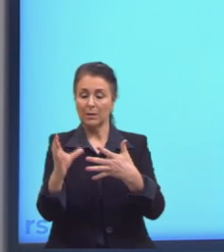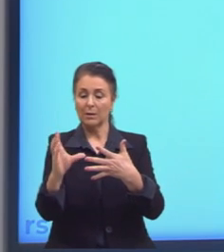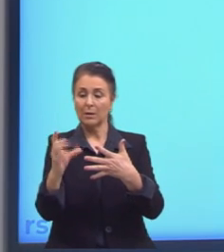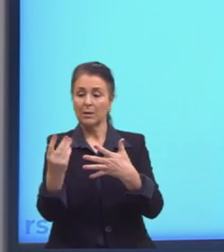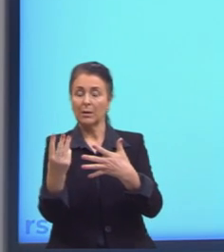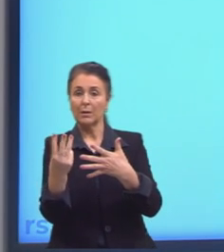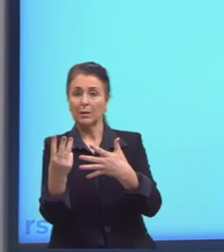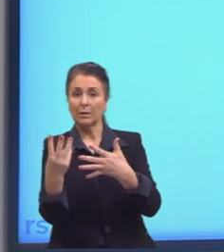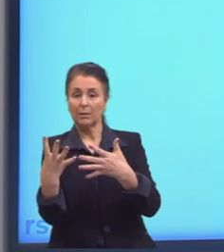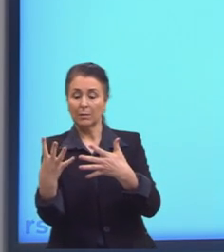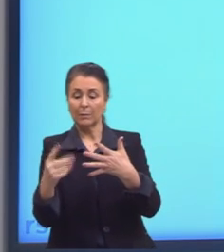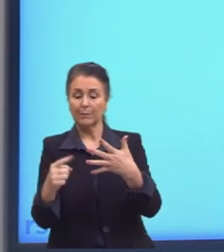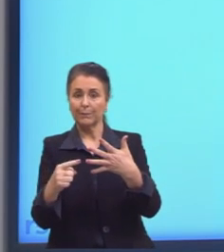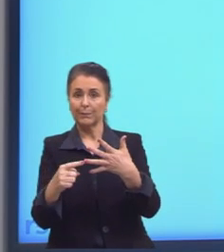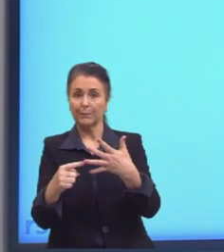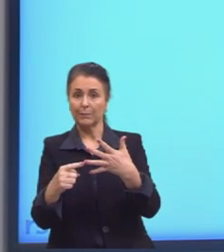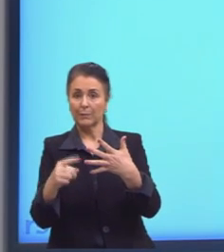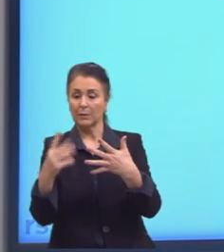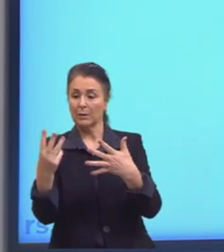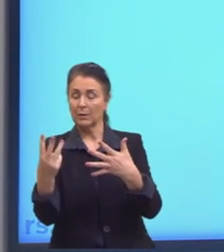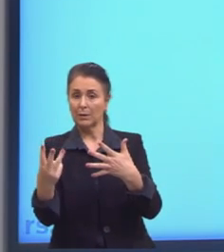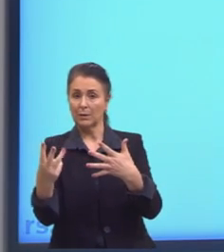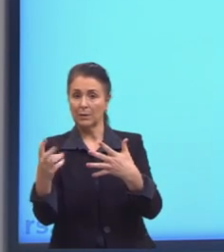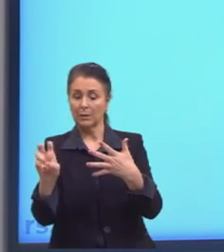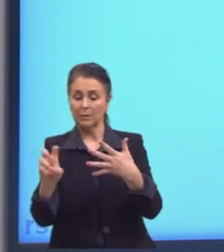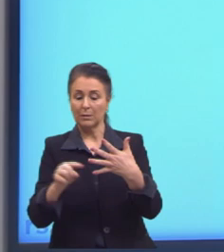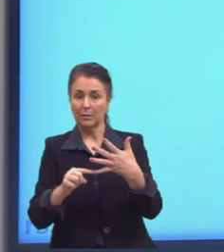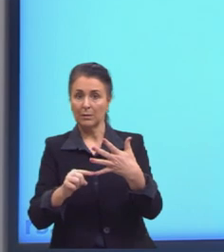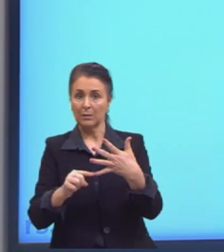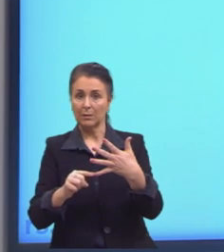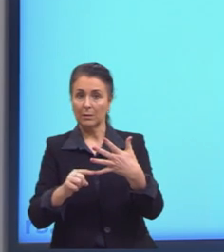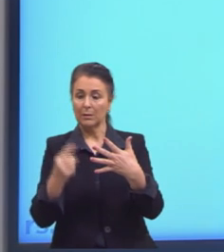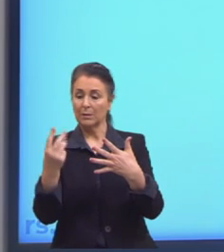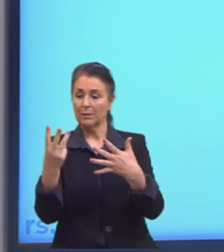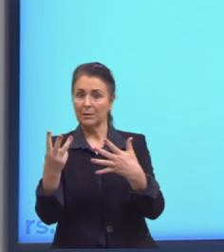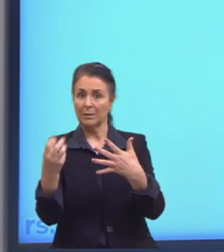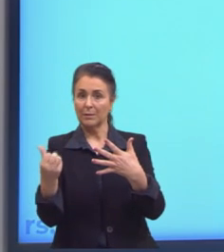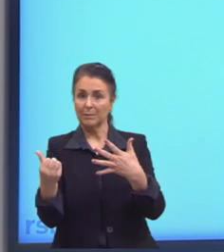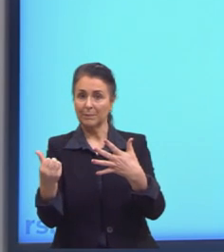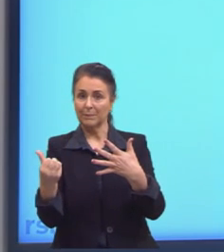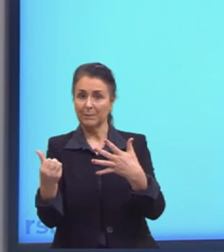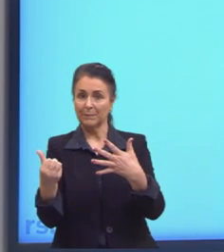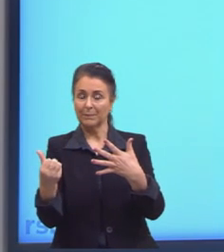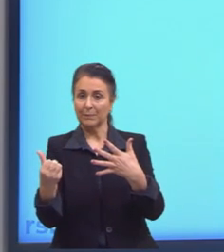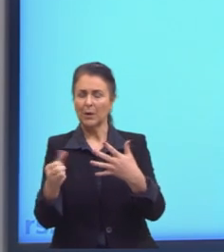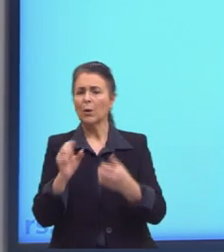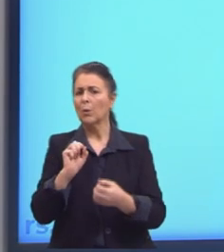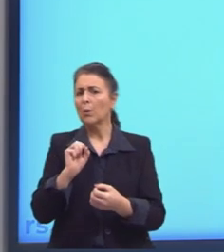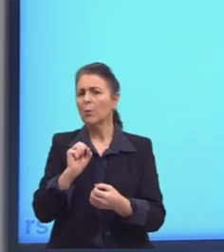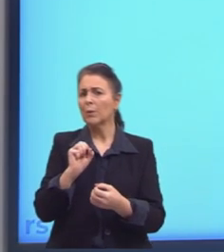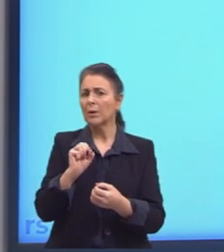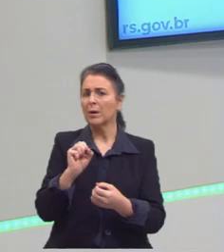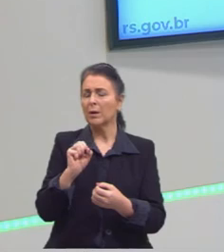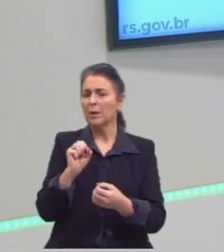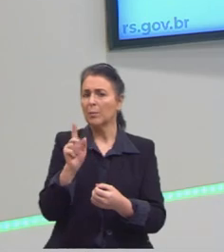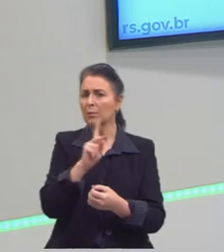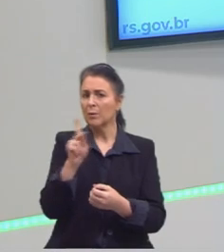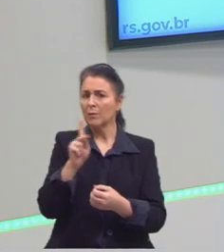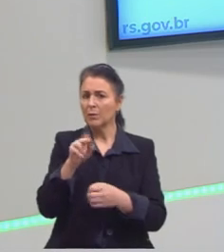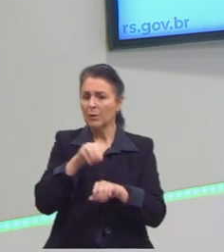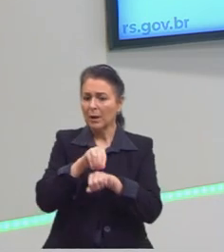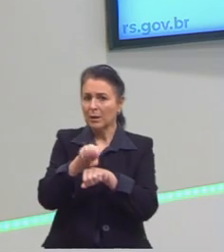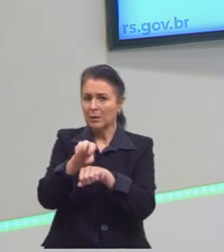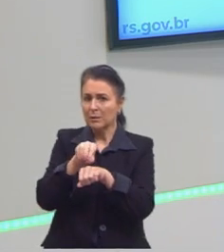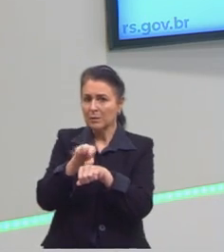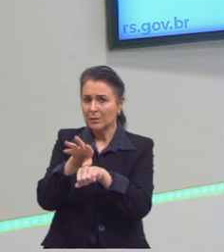34. Letra D, 35. E letra E, 36. O que eu sugiro para vocês, tá? Quando a